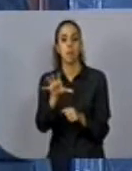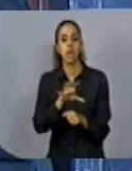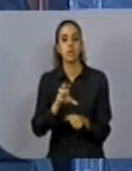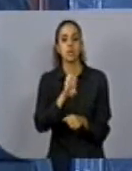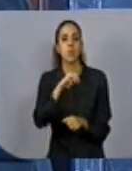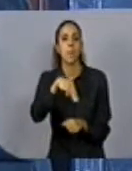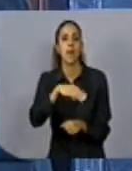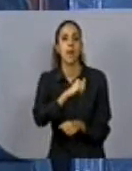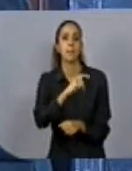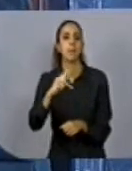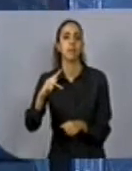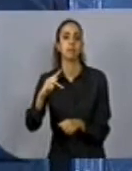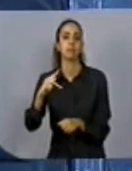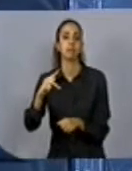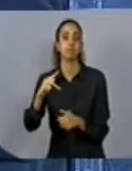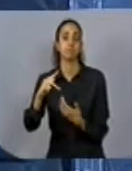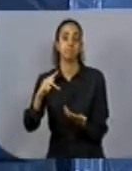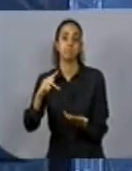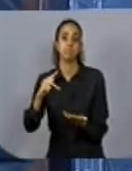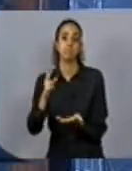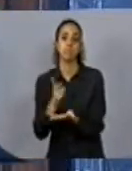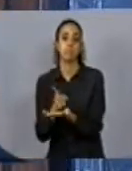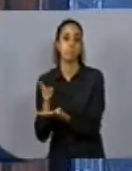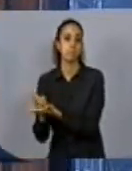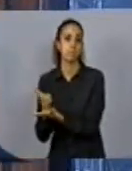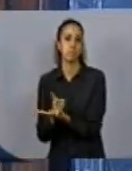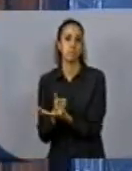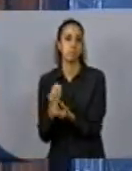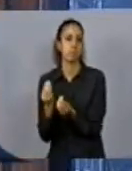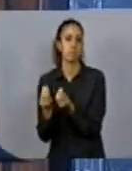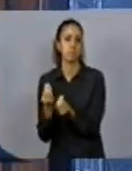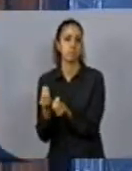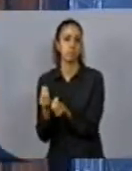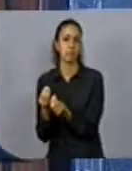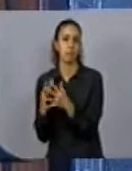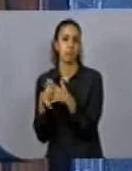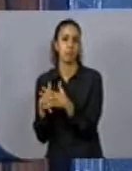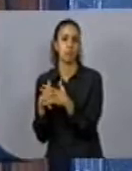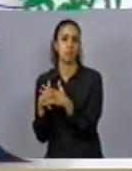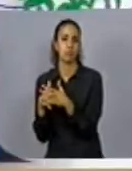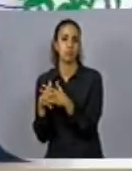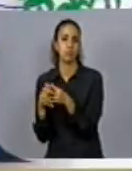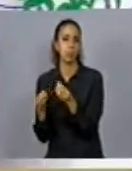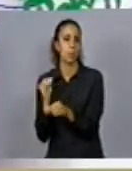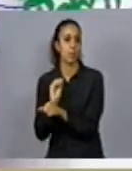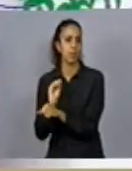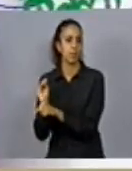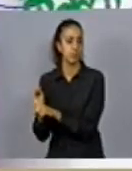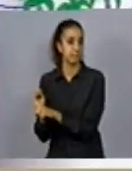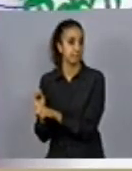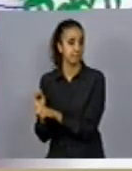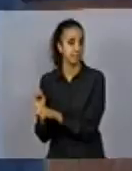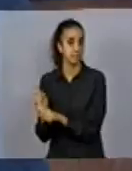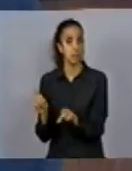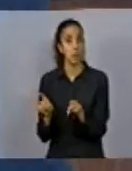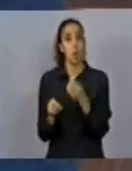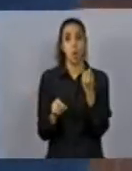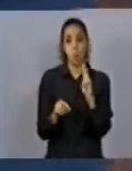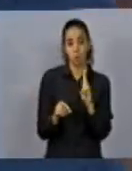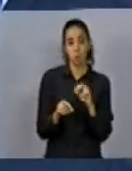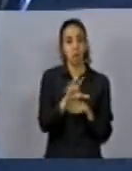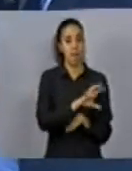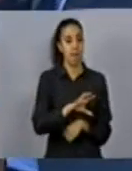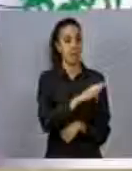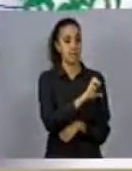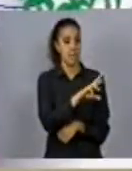metros, ao mesmo tempo, o que isso vai representar em termos de proteção? Ou, ainda, uma área de cerrado, que é